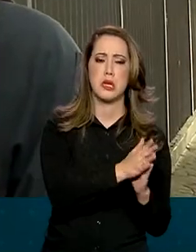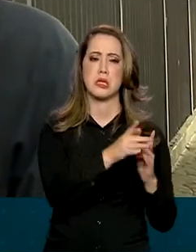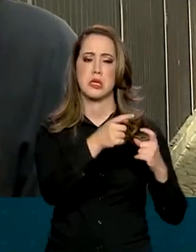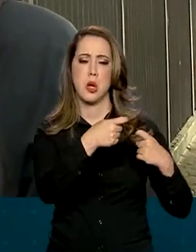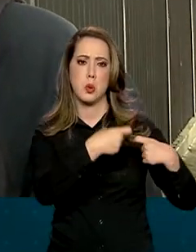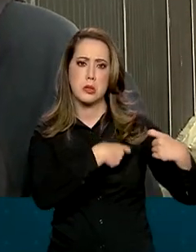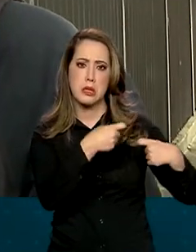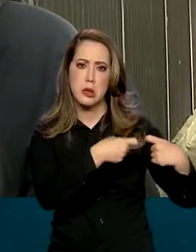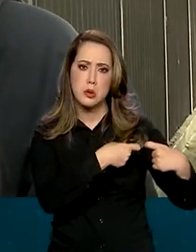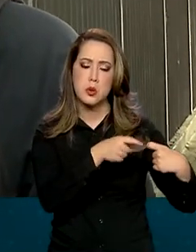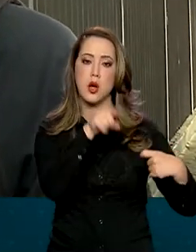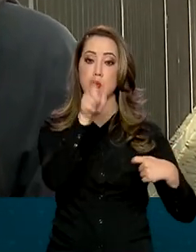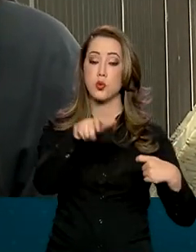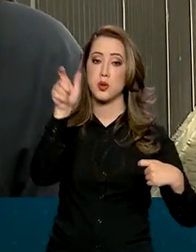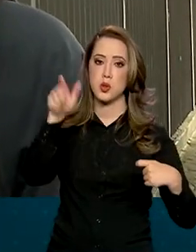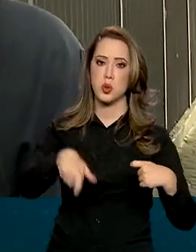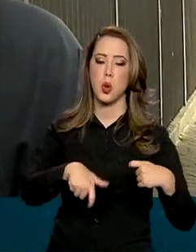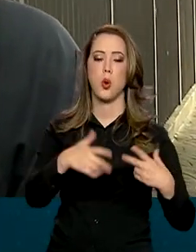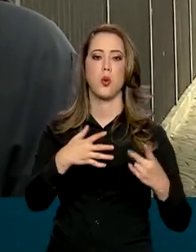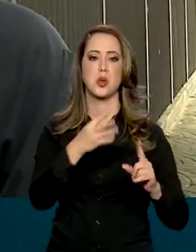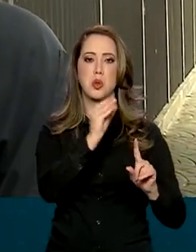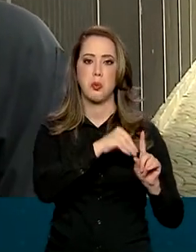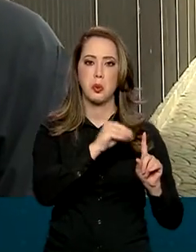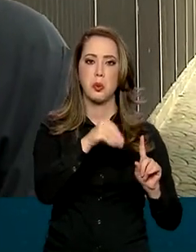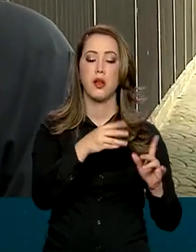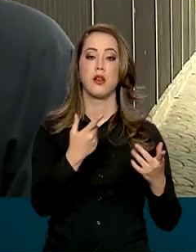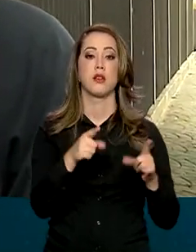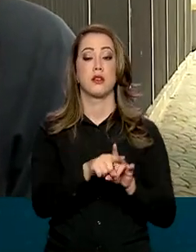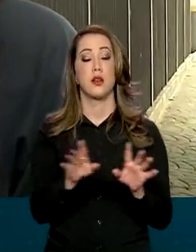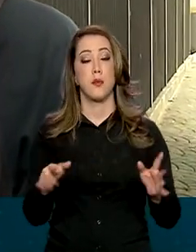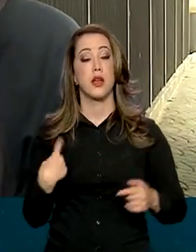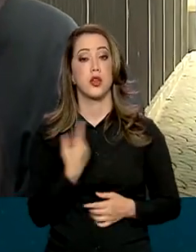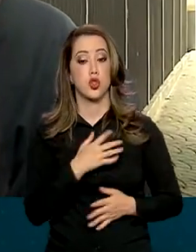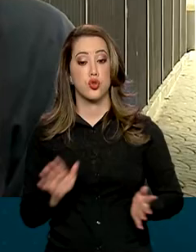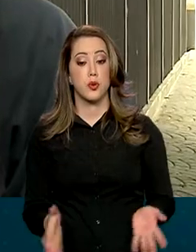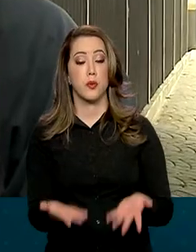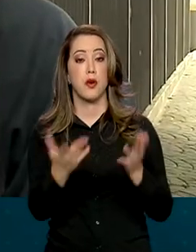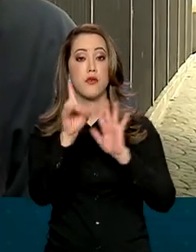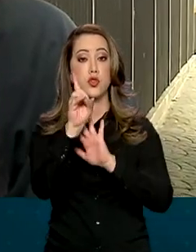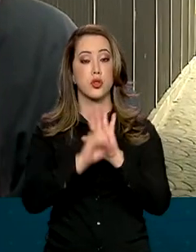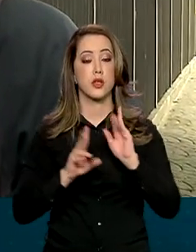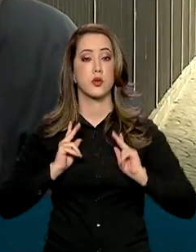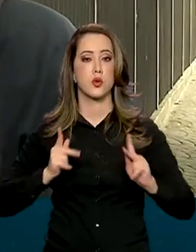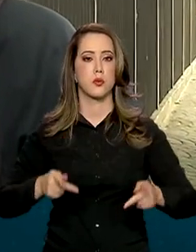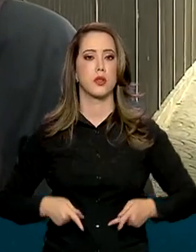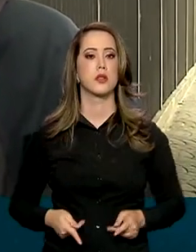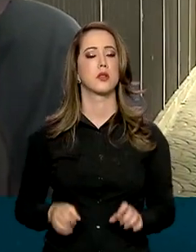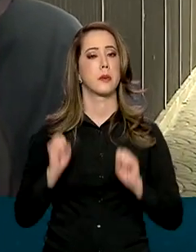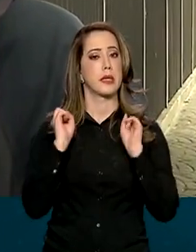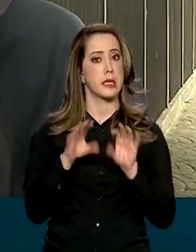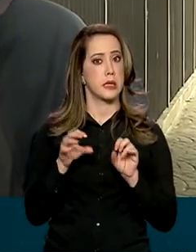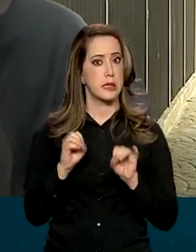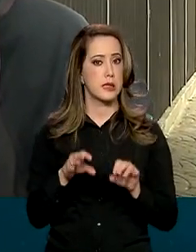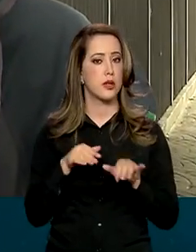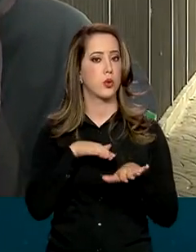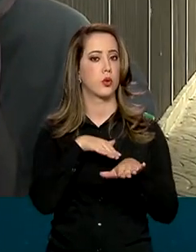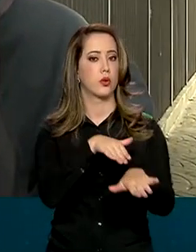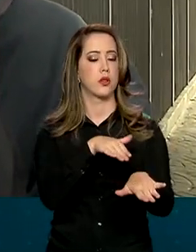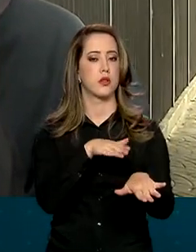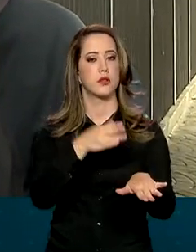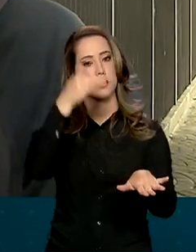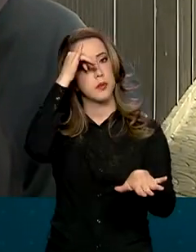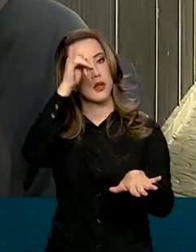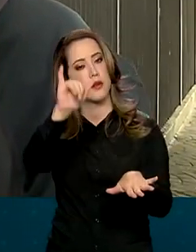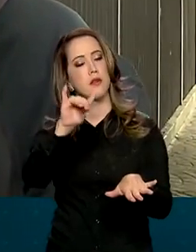humanos, promovemos também ações de educação para o trânsito. Então, o